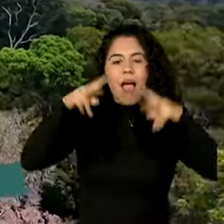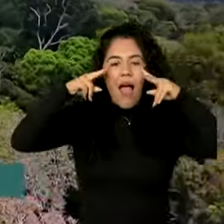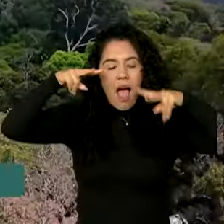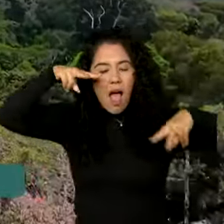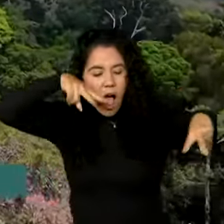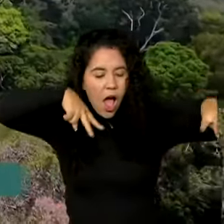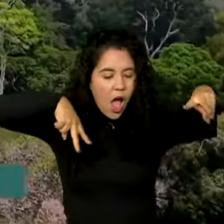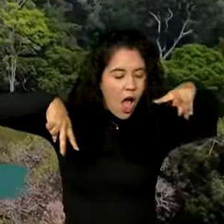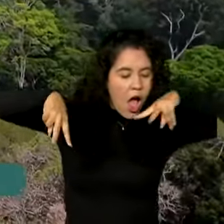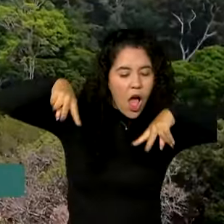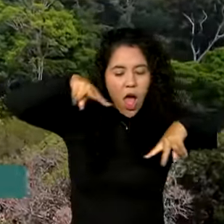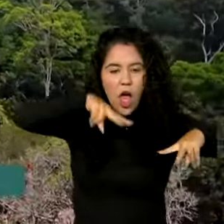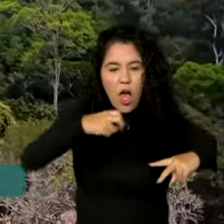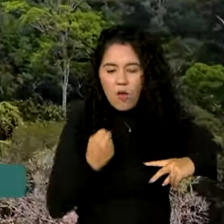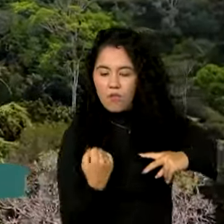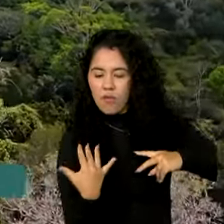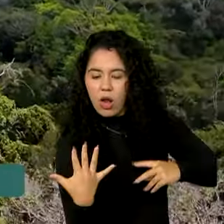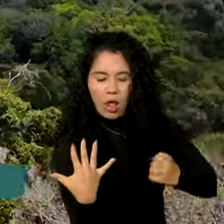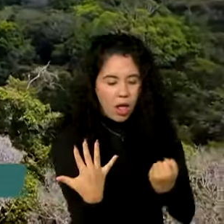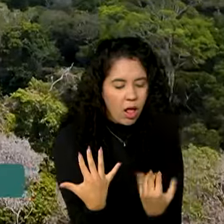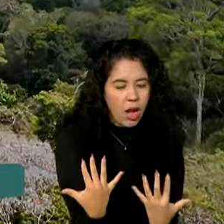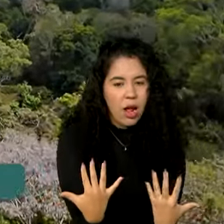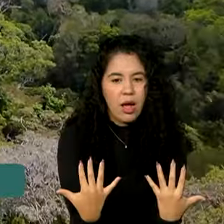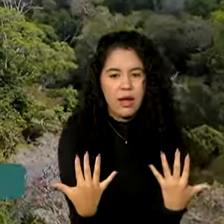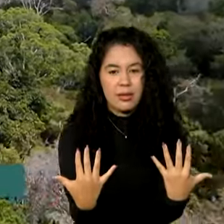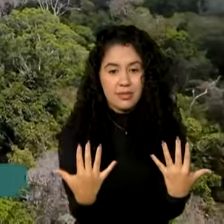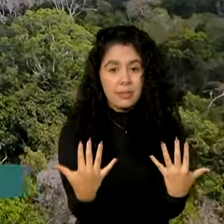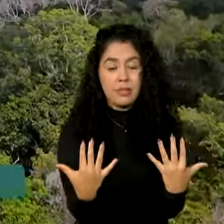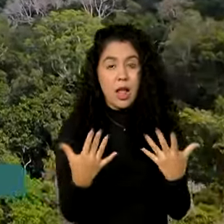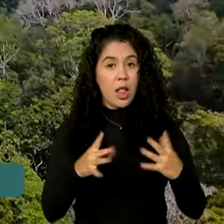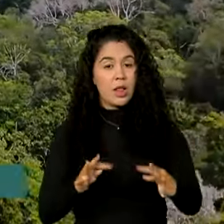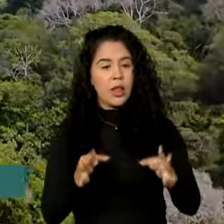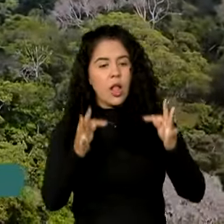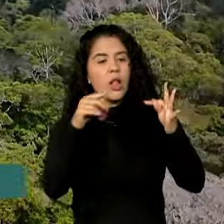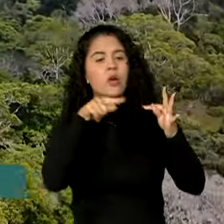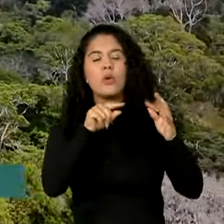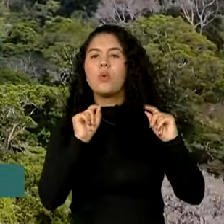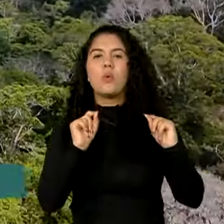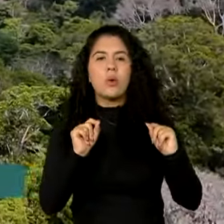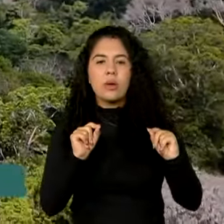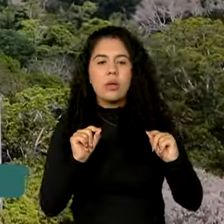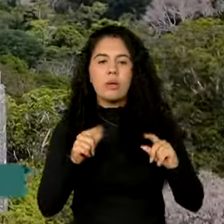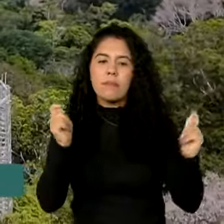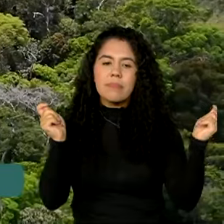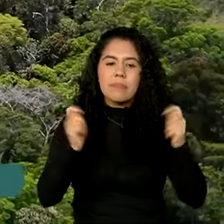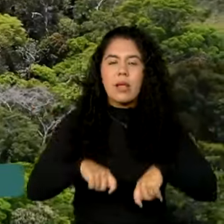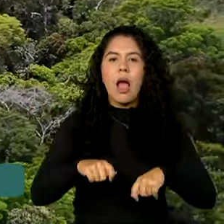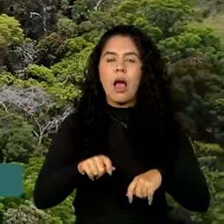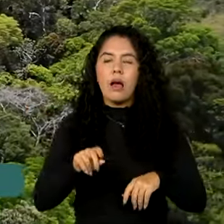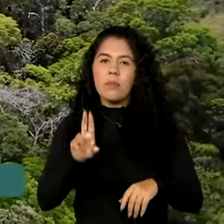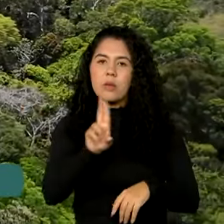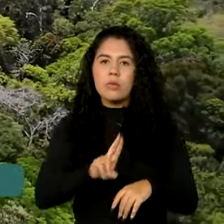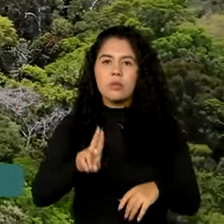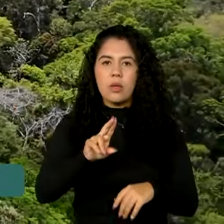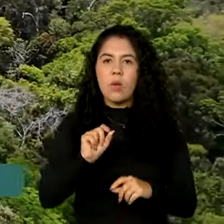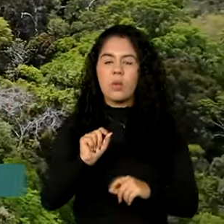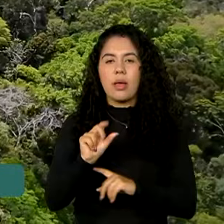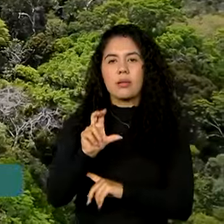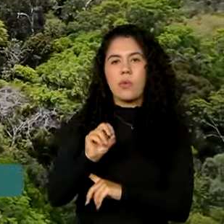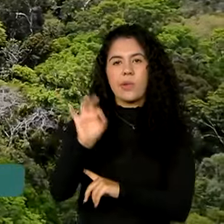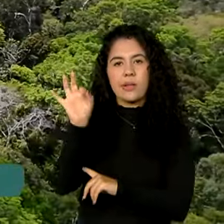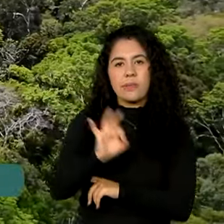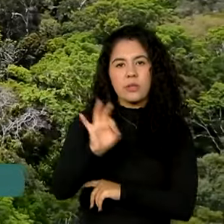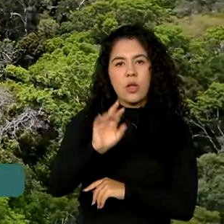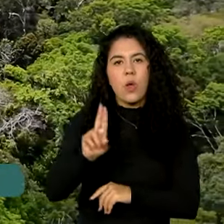infraestrutura do experimento. A tecnologia consiste em simular o aumento de 50% na concentração